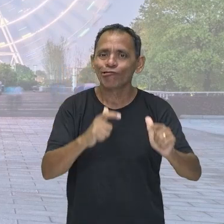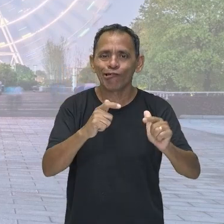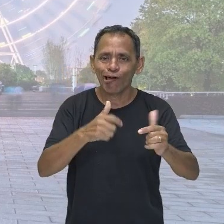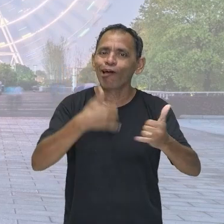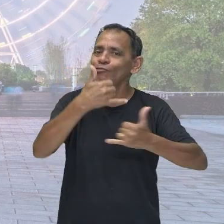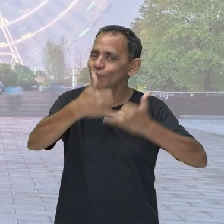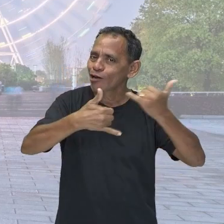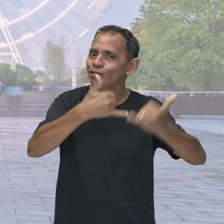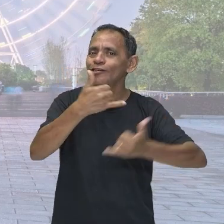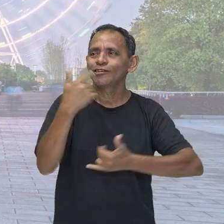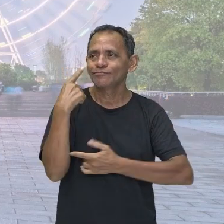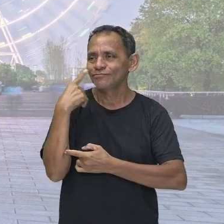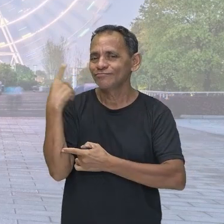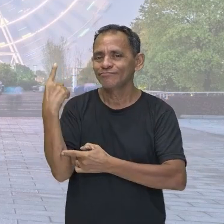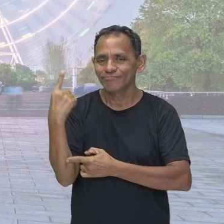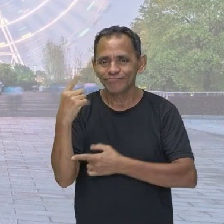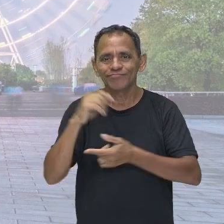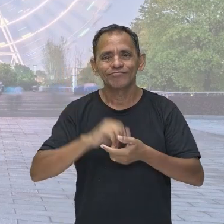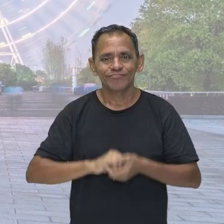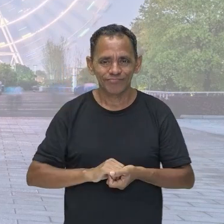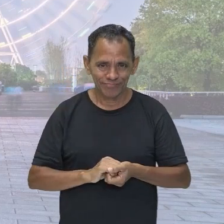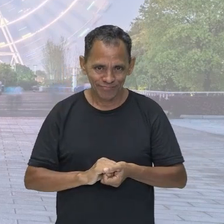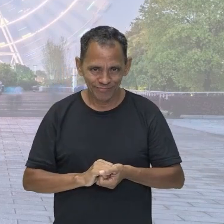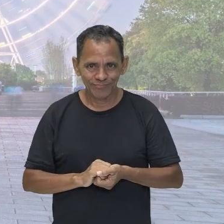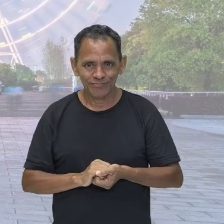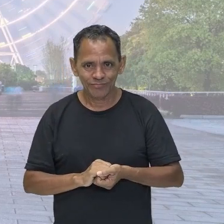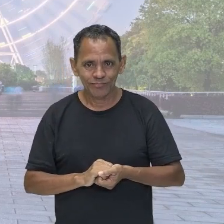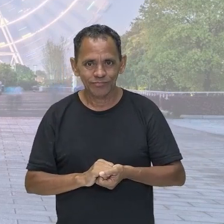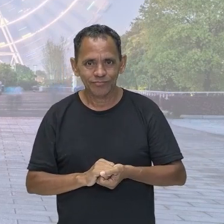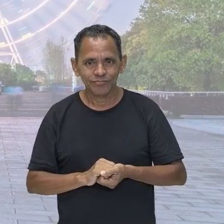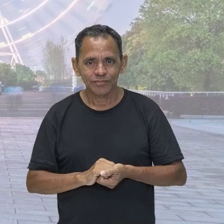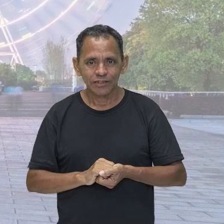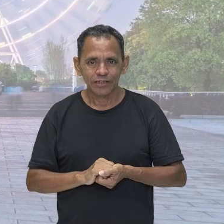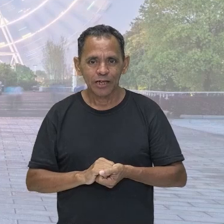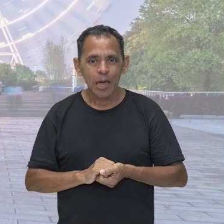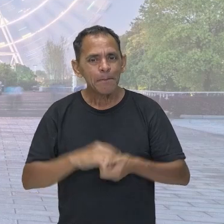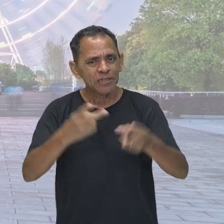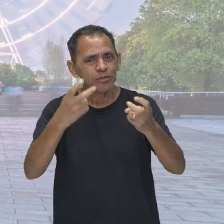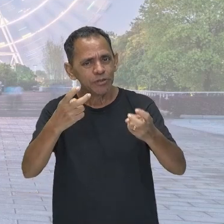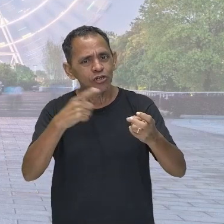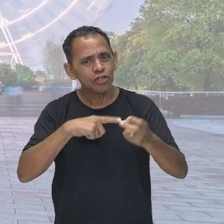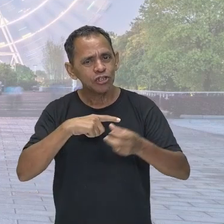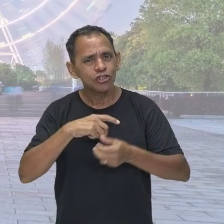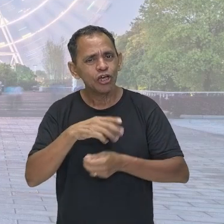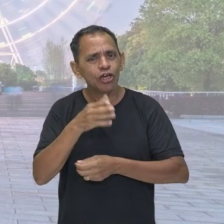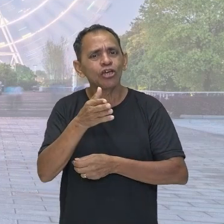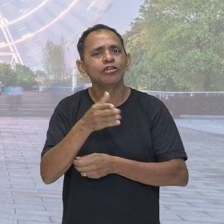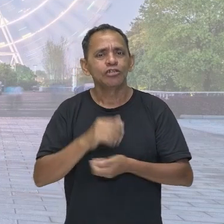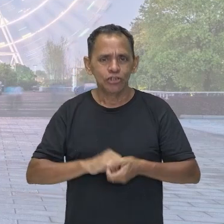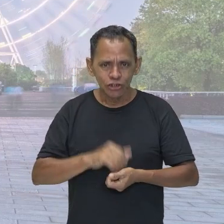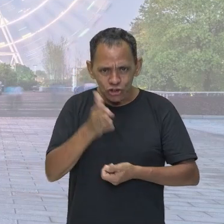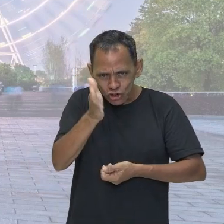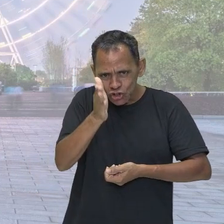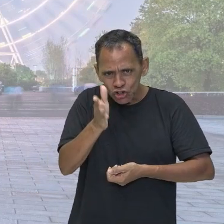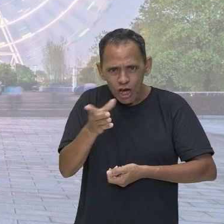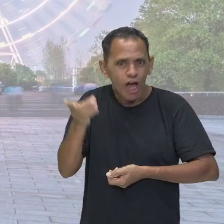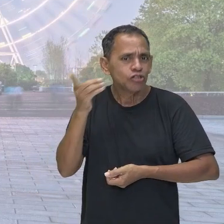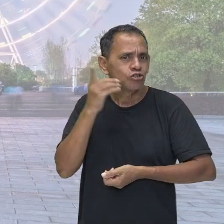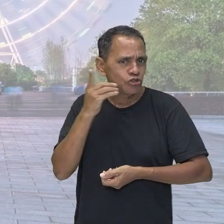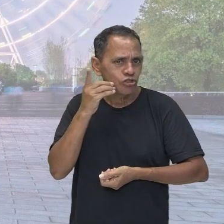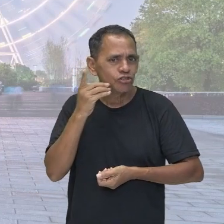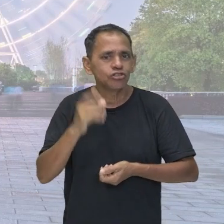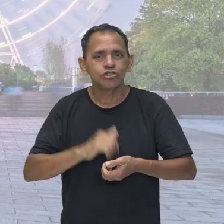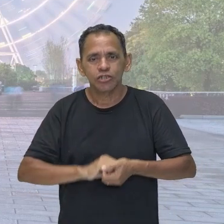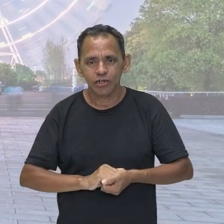roda gigante. Esses temas que vocês já devem ter presenciado no dia a dia de vocês têm muito a ver